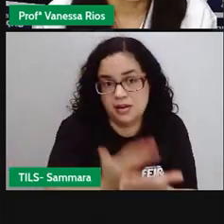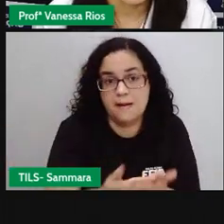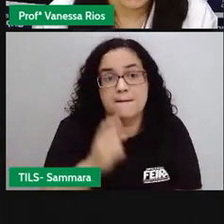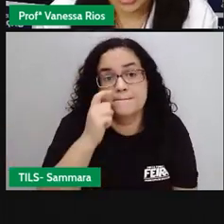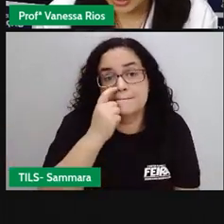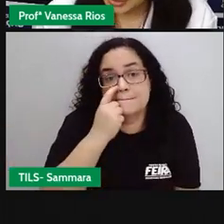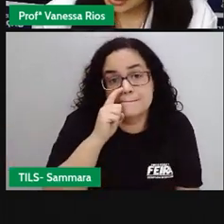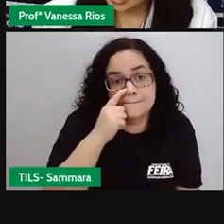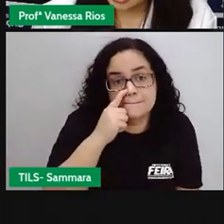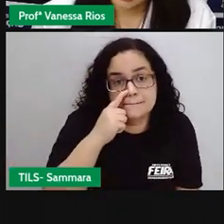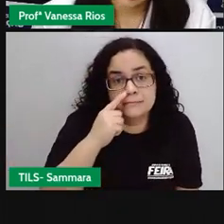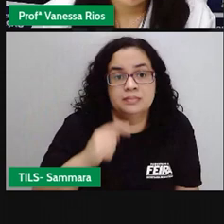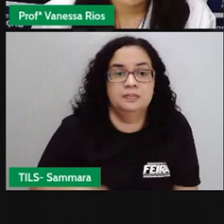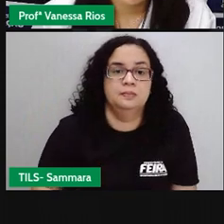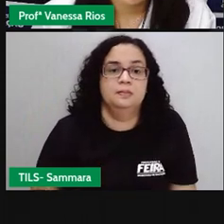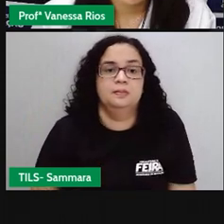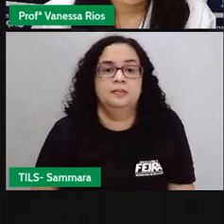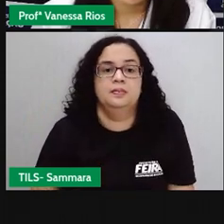em bruxas.